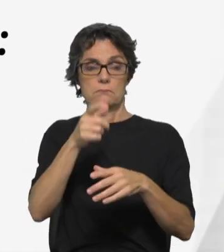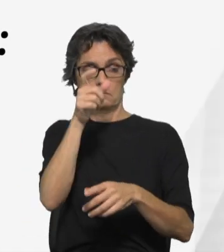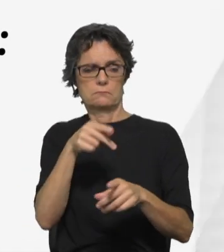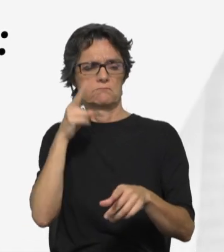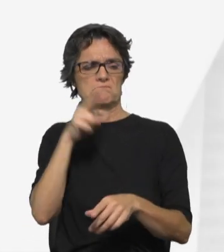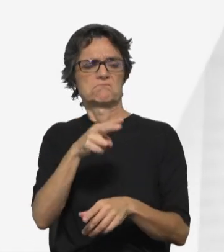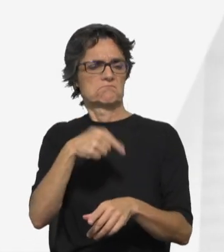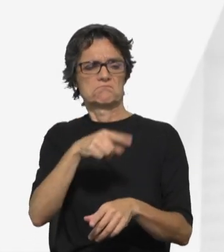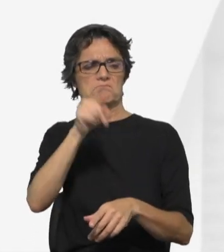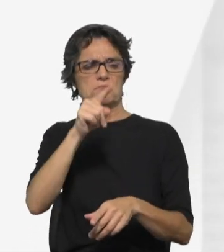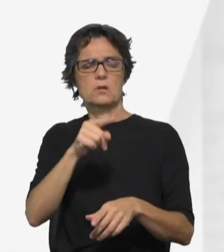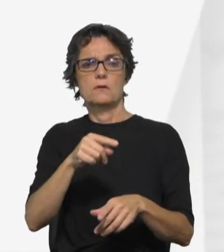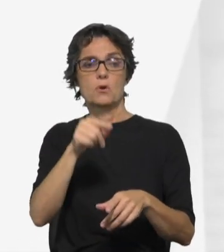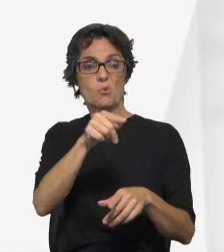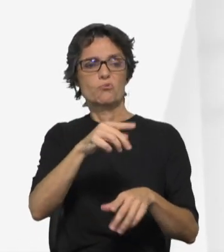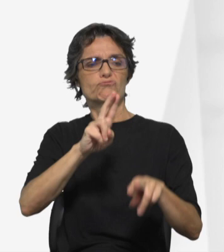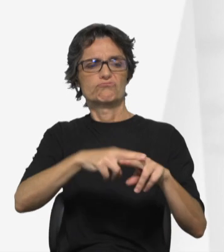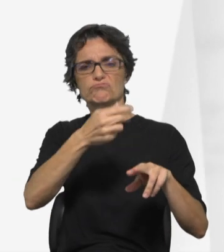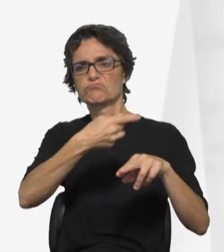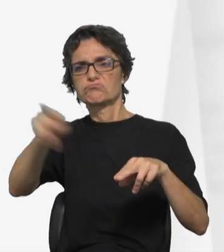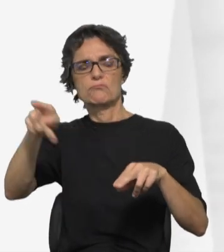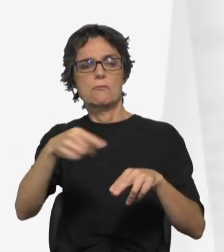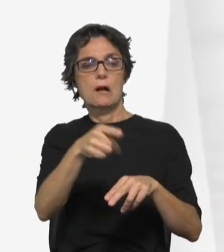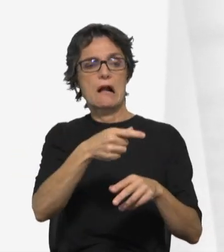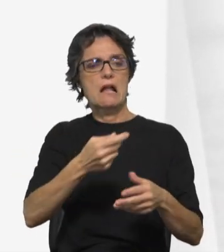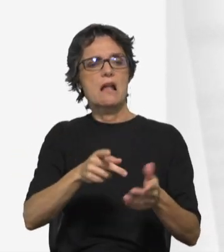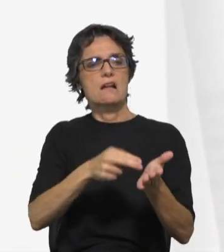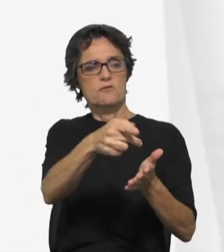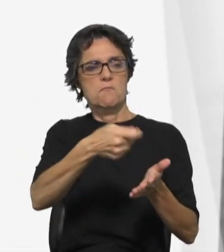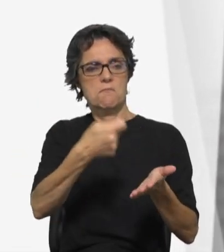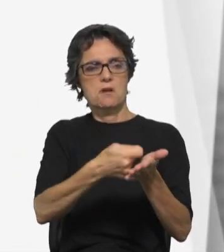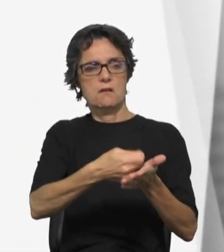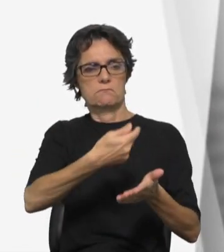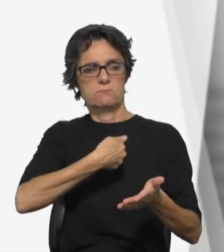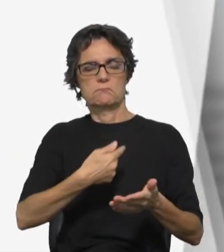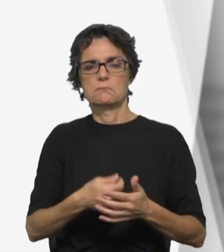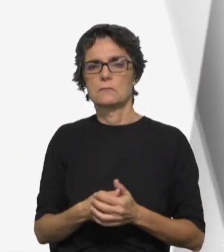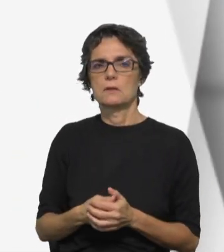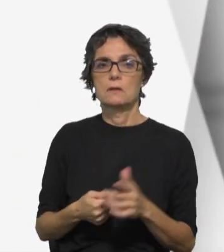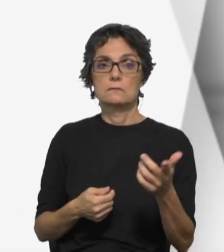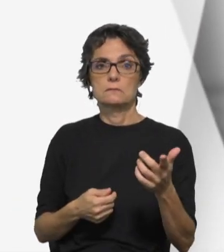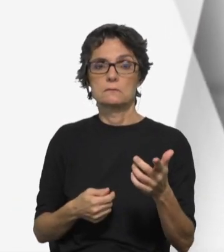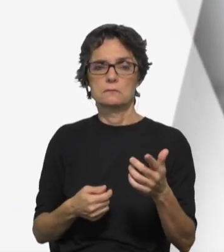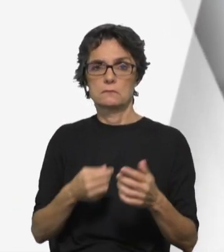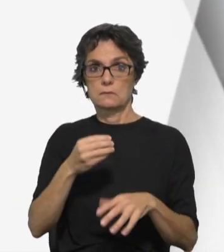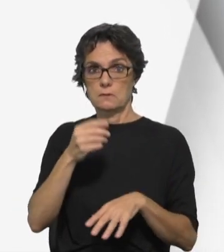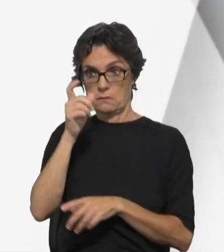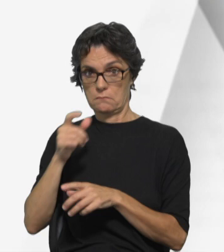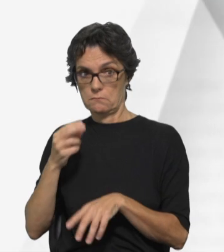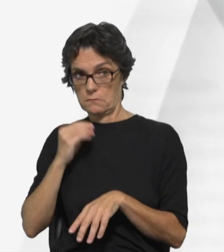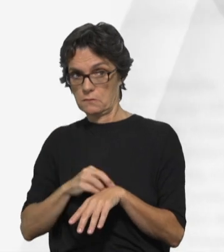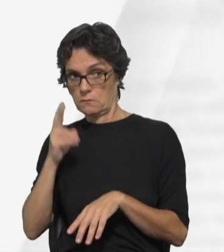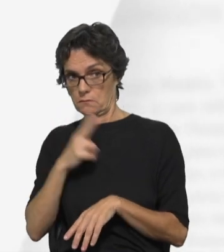não consentiu e mandou-o prender, até que pagasse tudo quanto devia. Testemunhas desta cena,